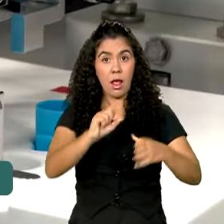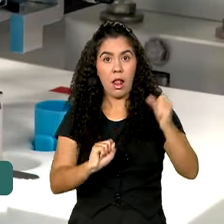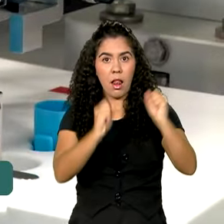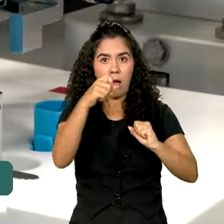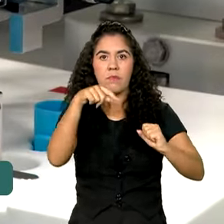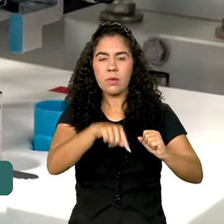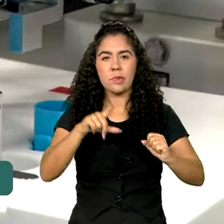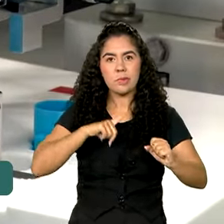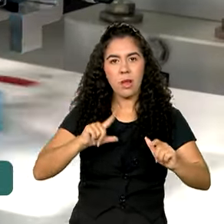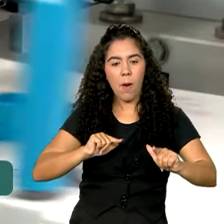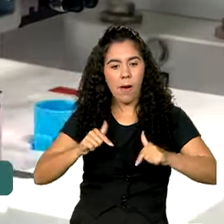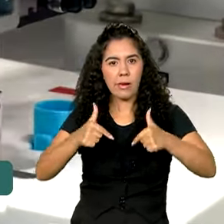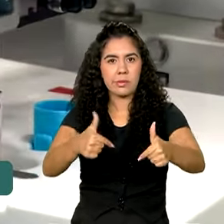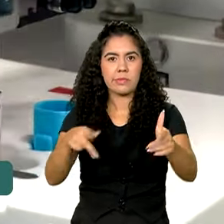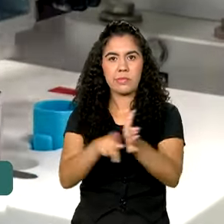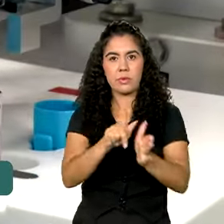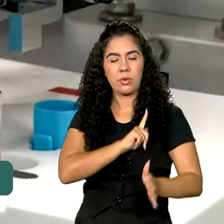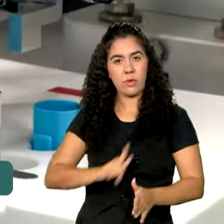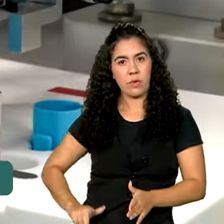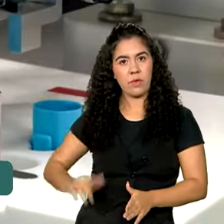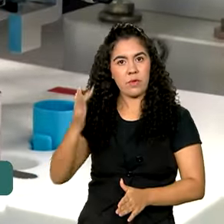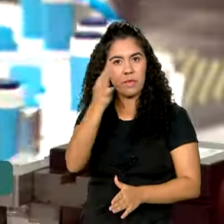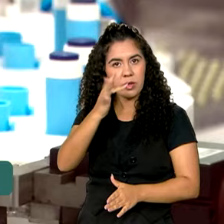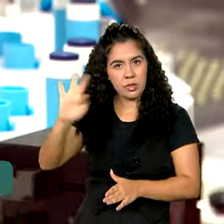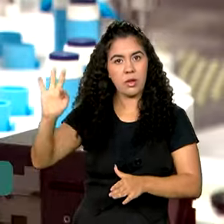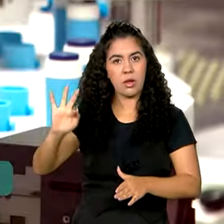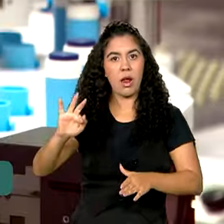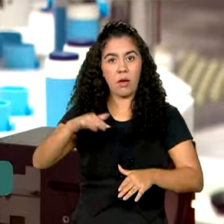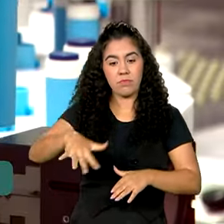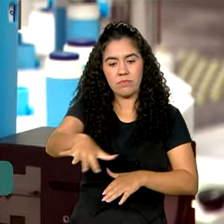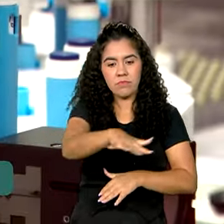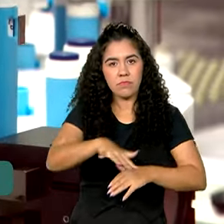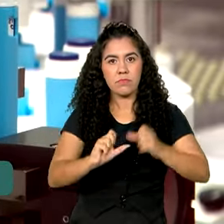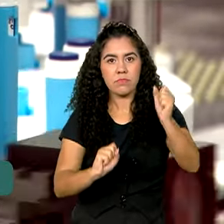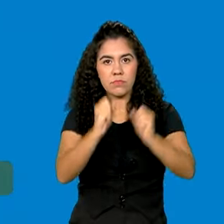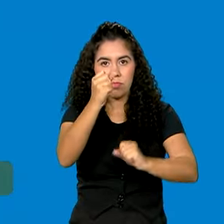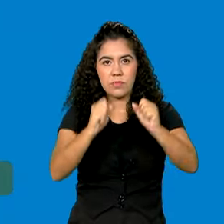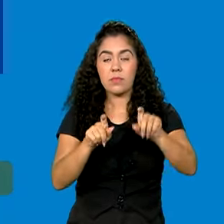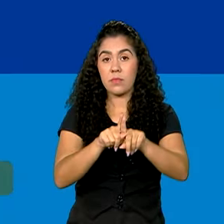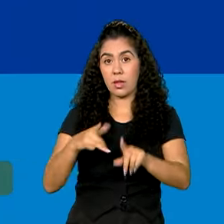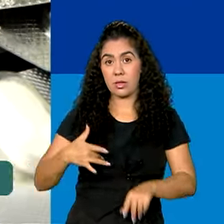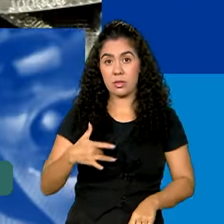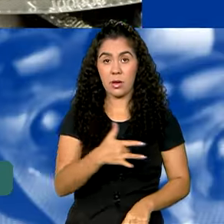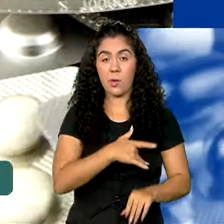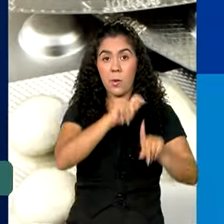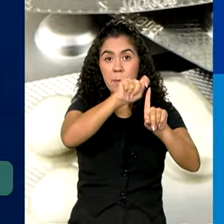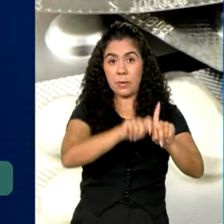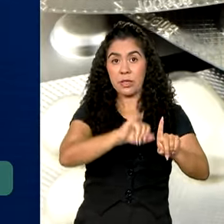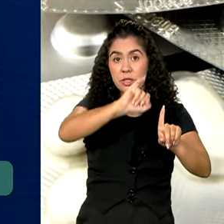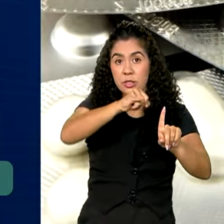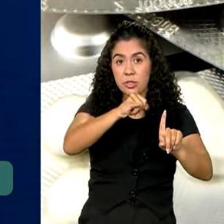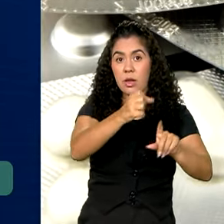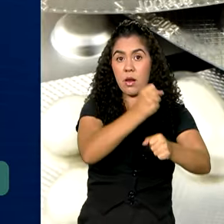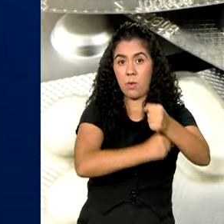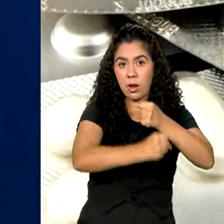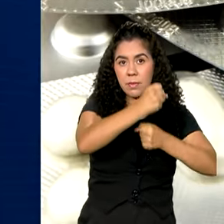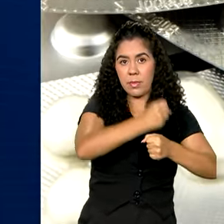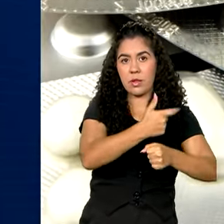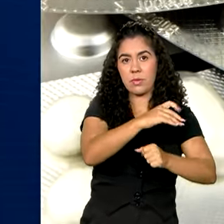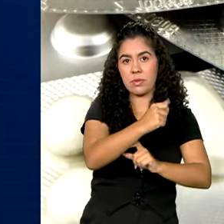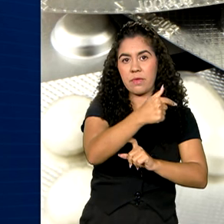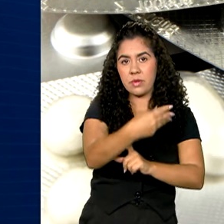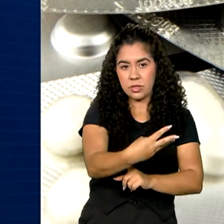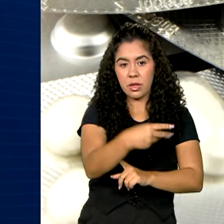iniciativas do governo federal no Complexo Econômico Industrial da Saúde. Desde janeiro de 2023, o